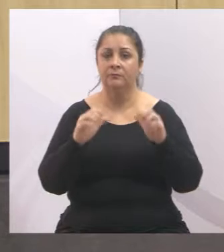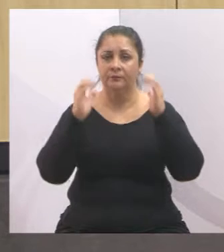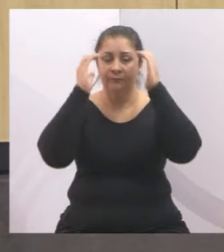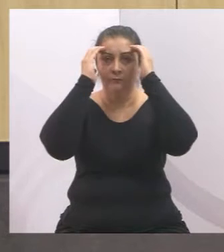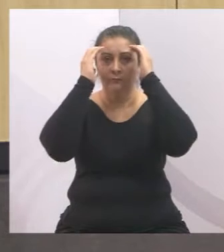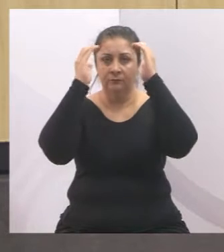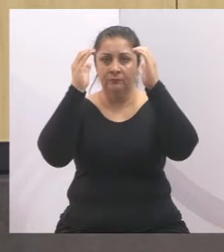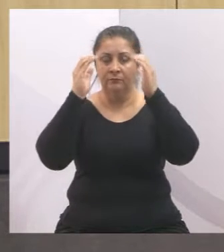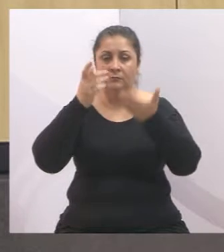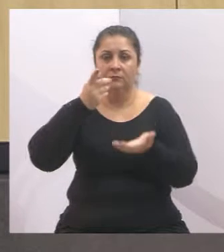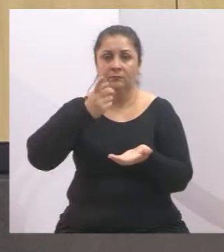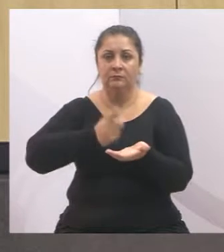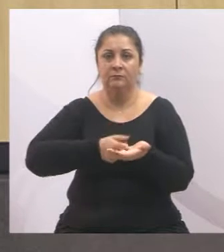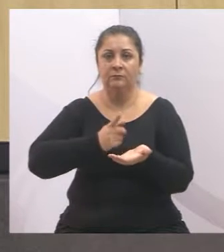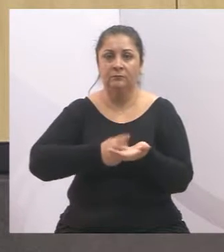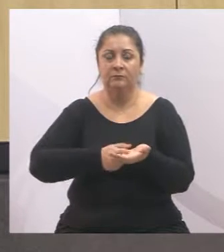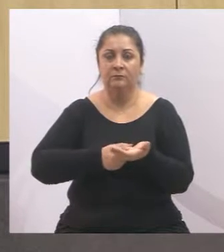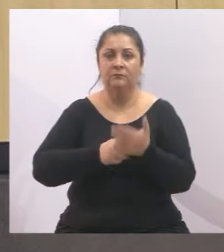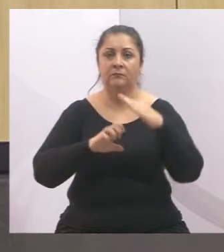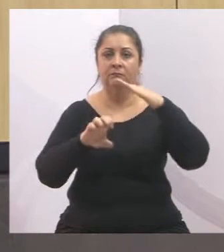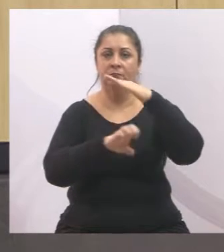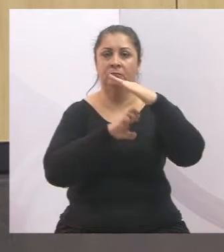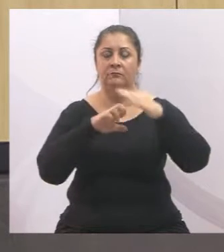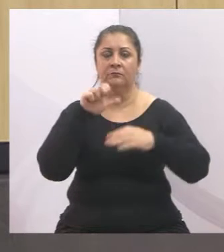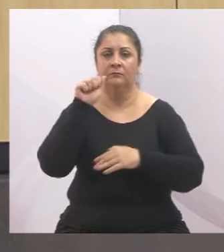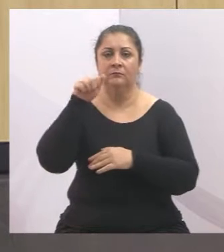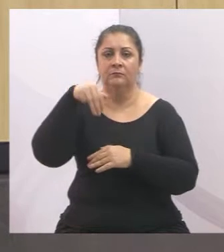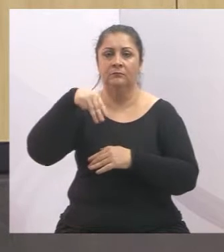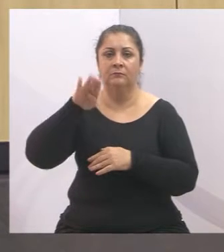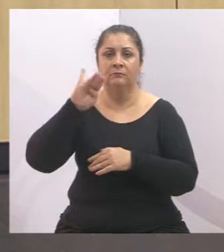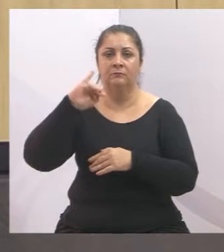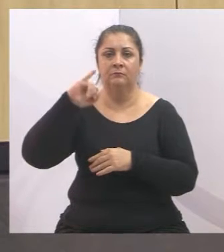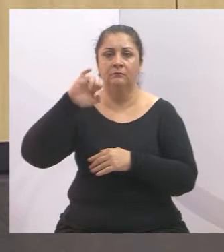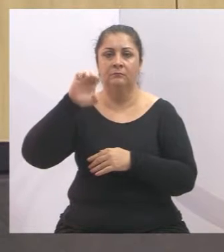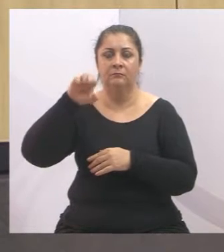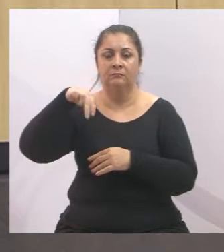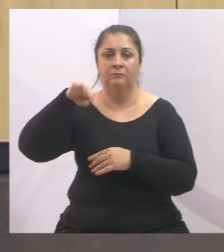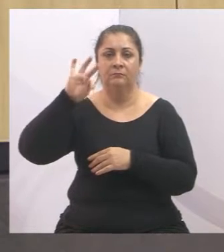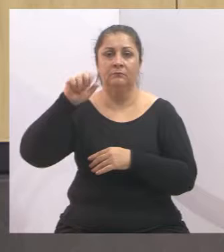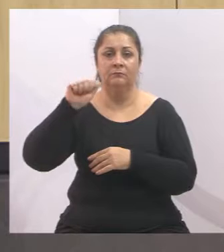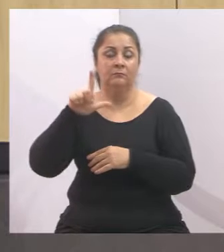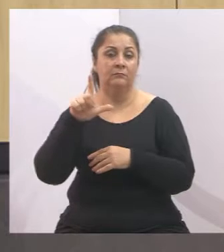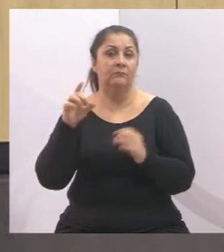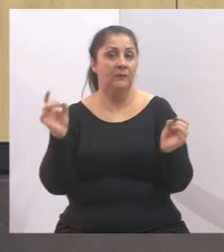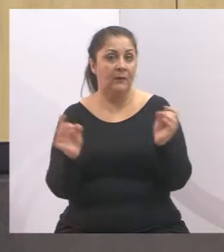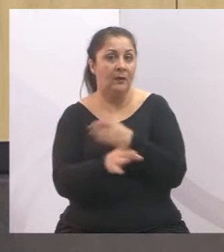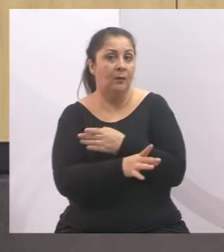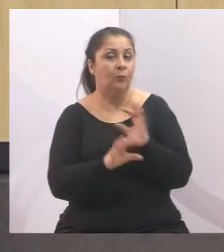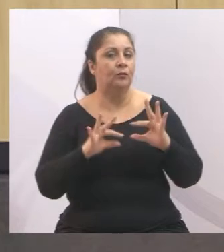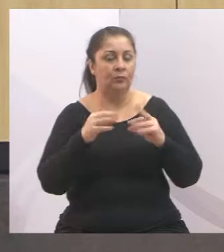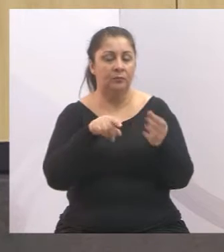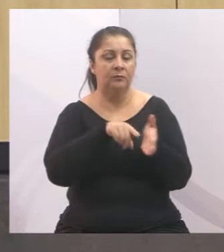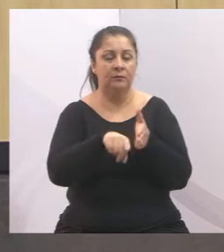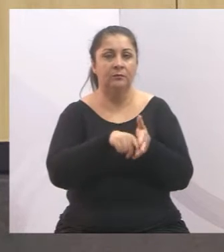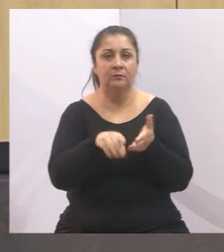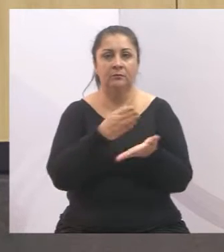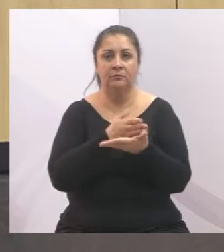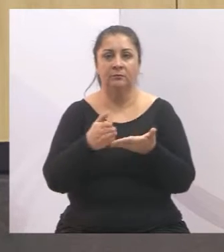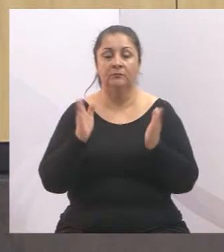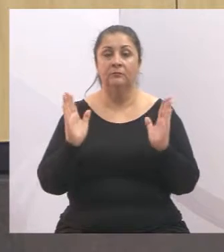do contrato de concessão da empresa ambiental concluiu os seus trabalhos. Então, a partir desse momento,